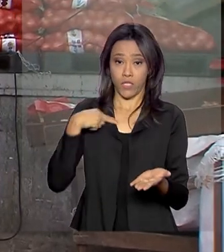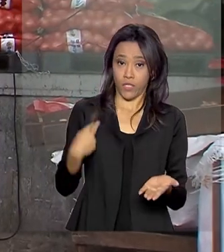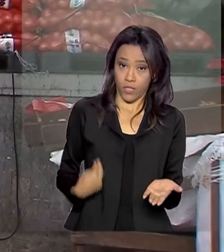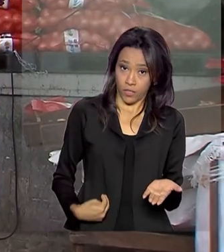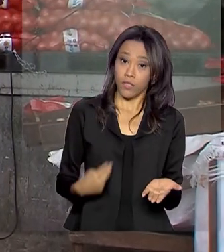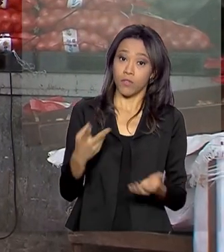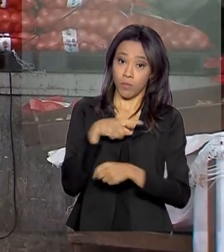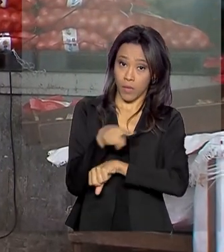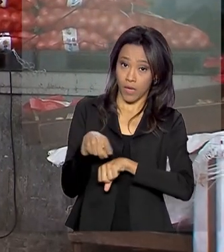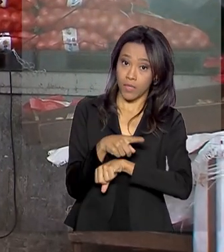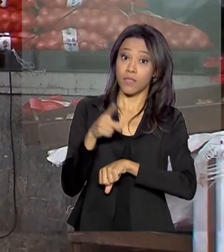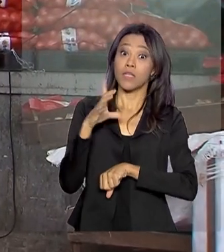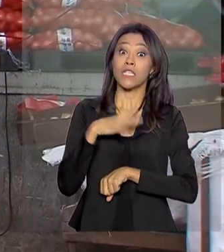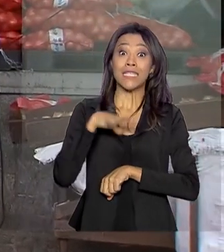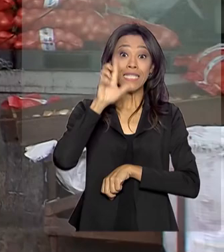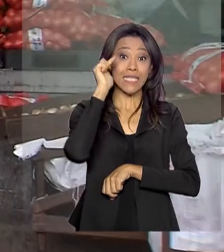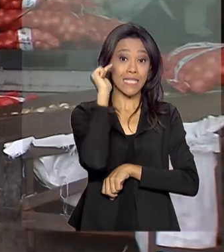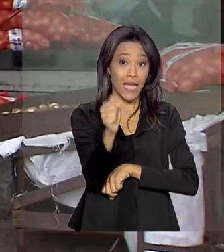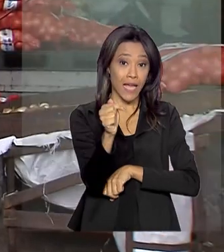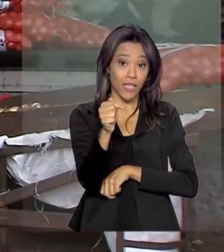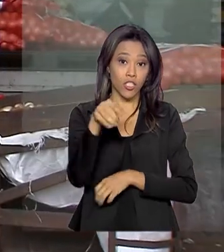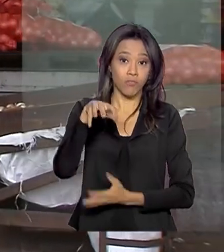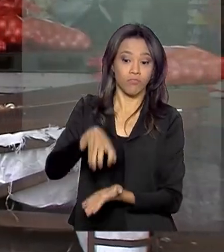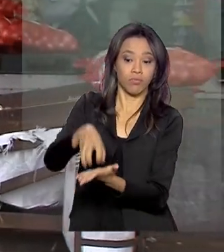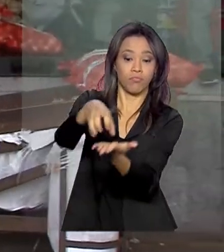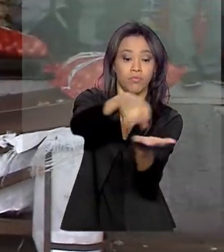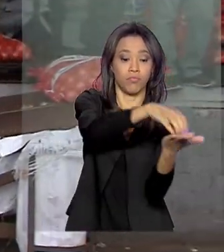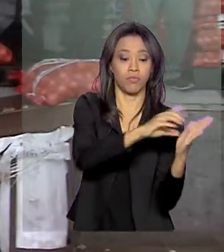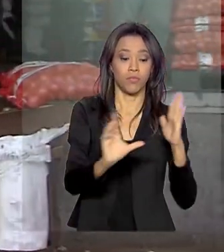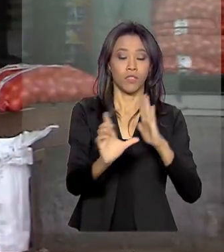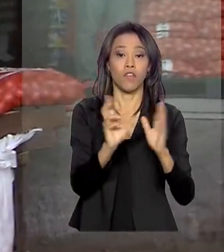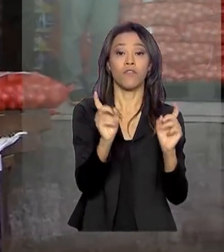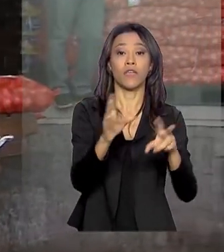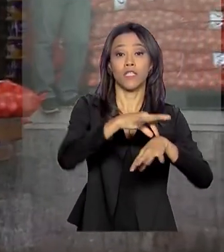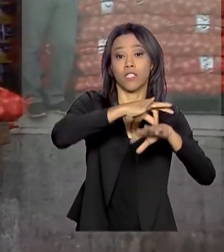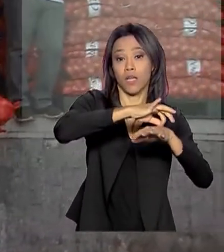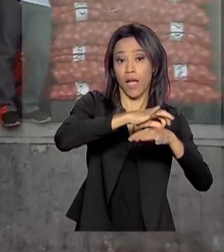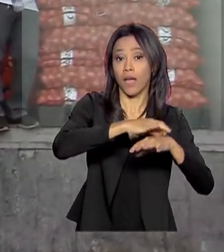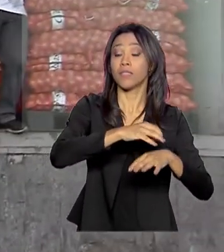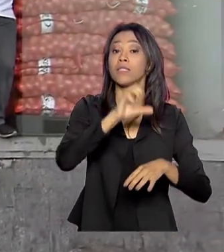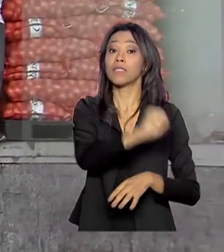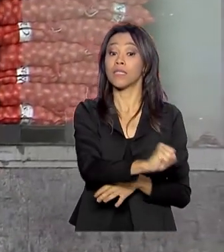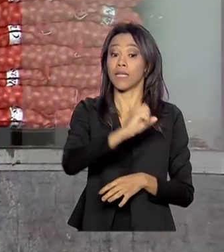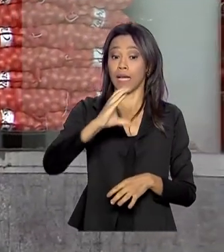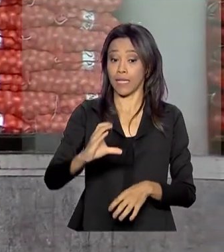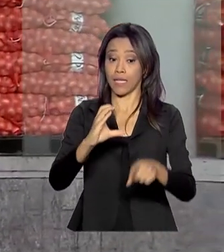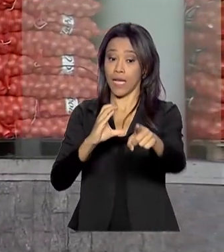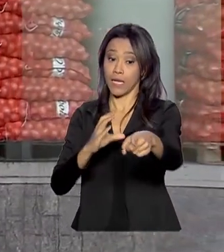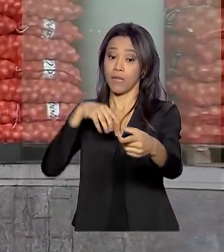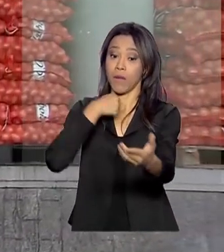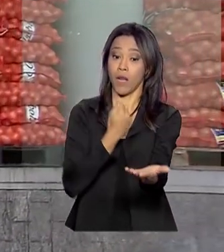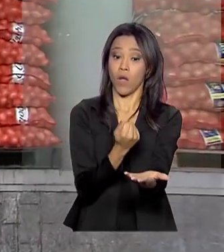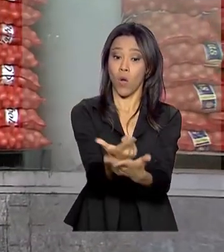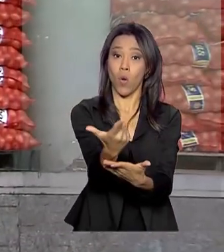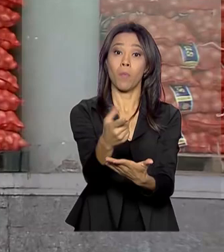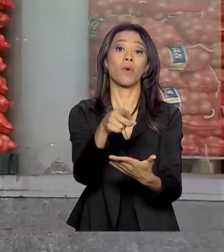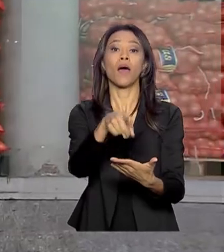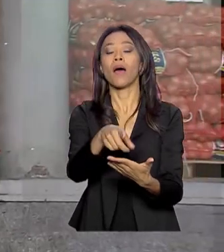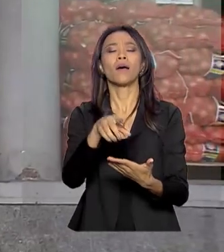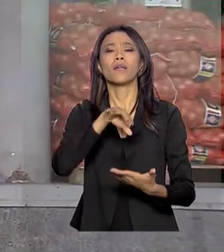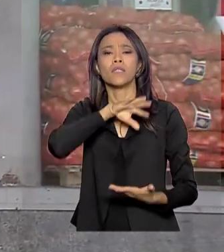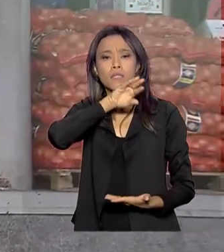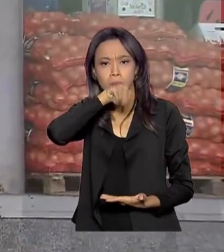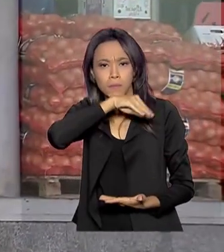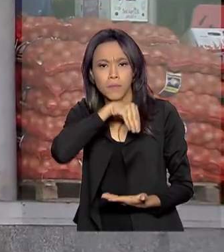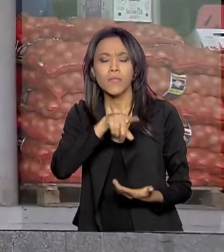habilitou sete frigoríficos de Santa Catarina para a compra de miúdos suínos. E o país deve aumentar a